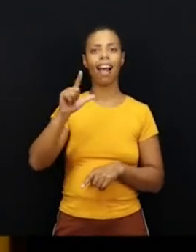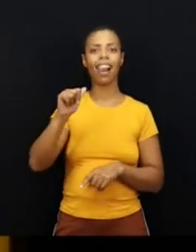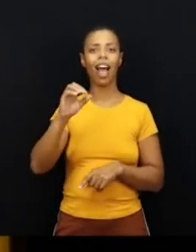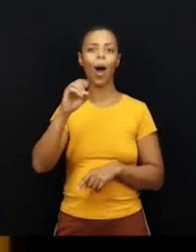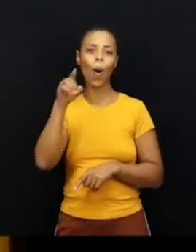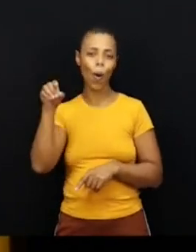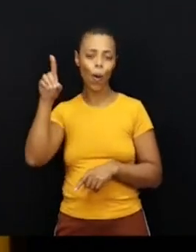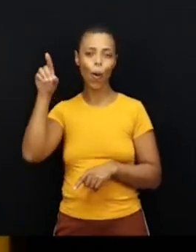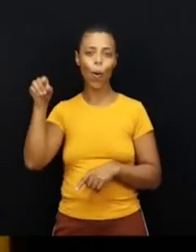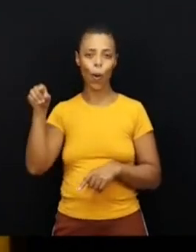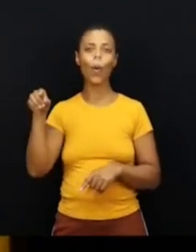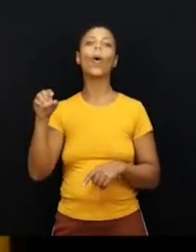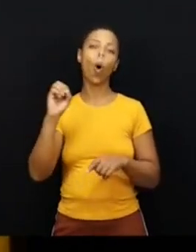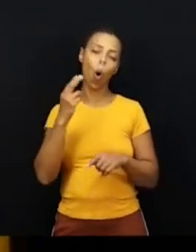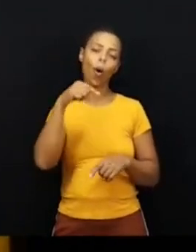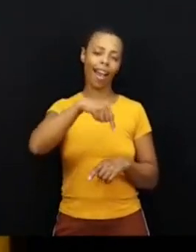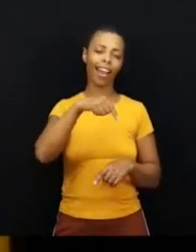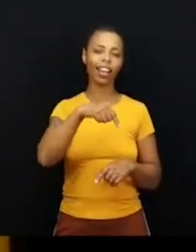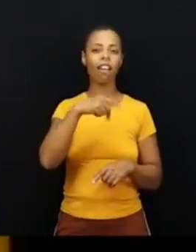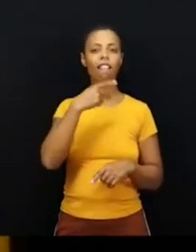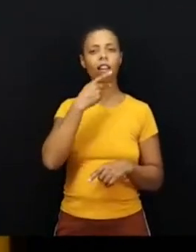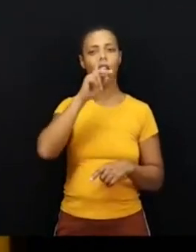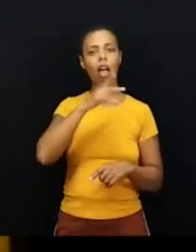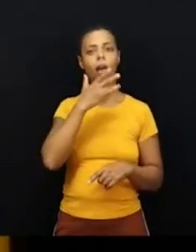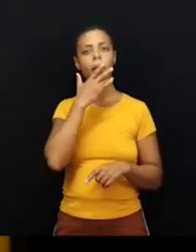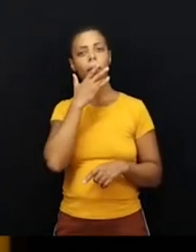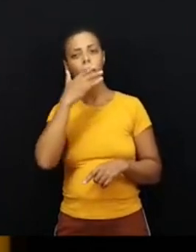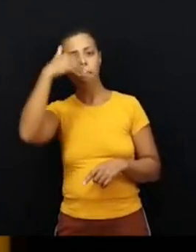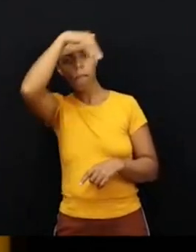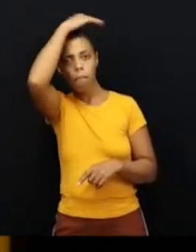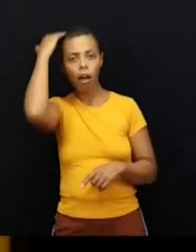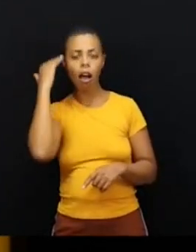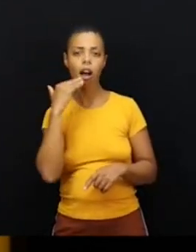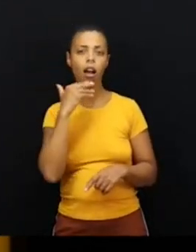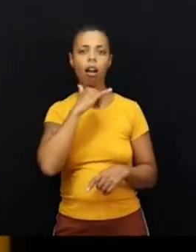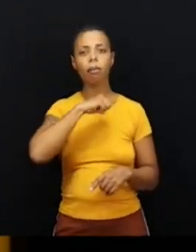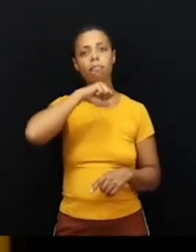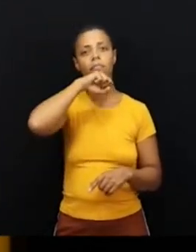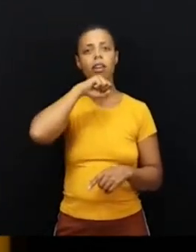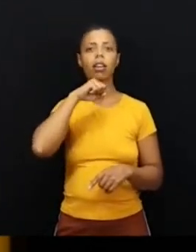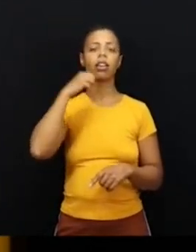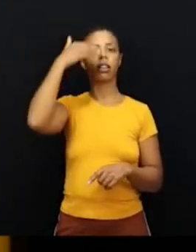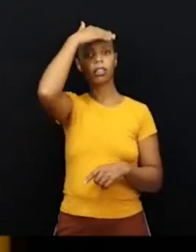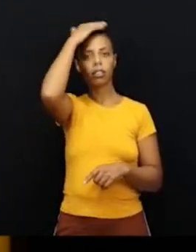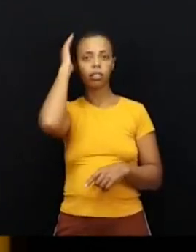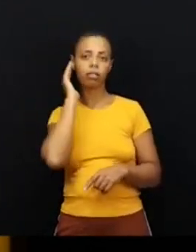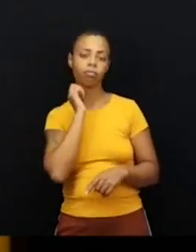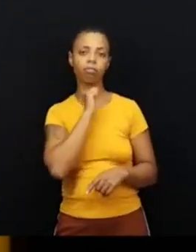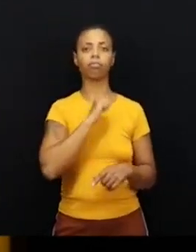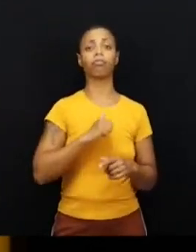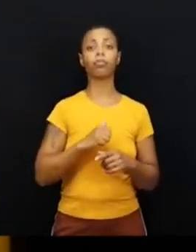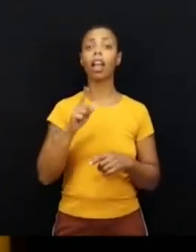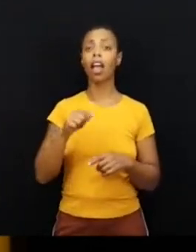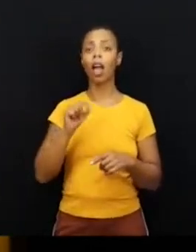chamam aqui no Brasil, o pai ou mãe de santo. A gente está diante de um